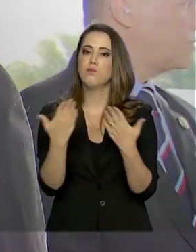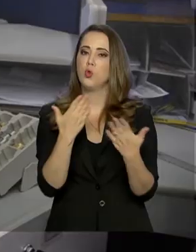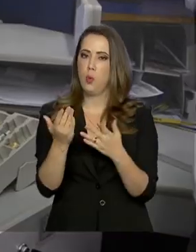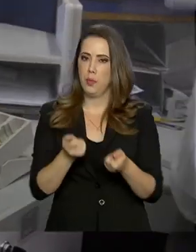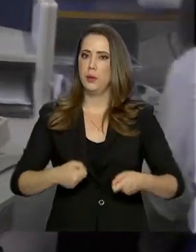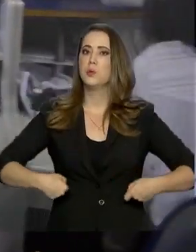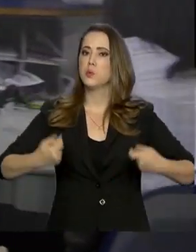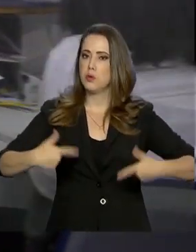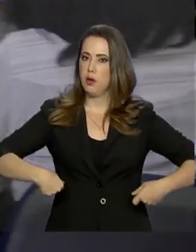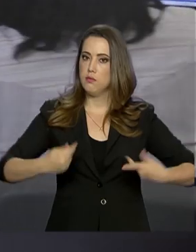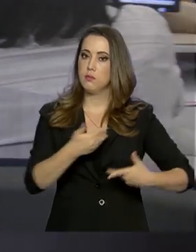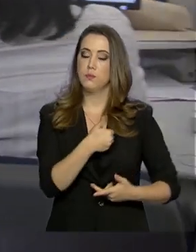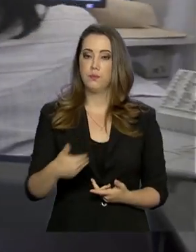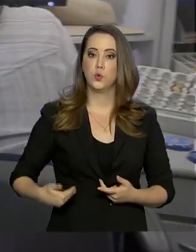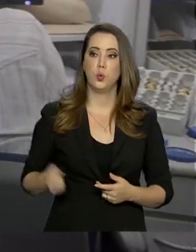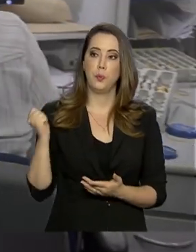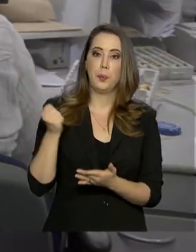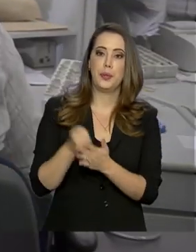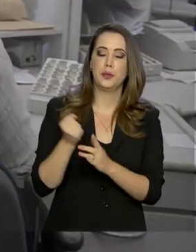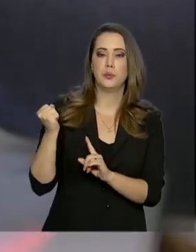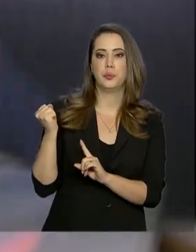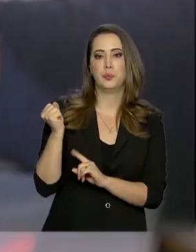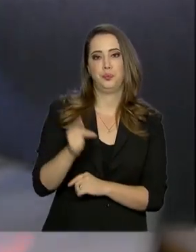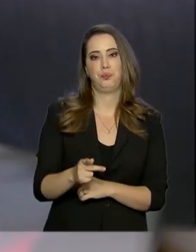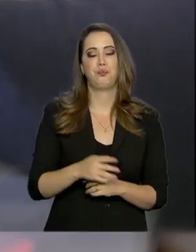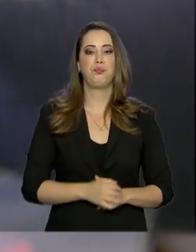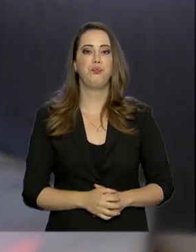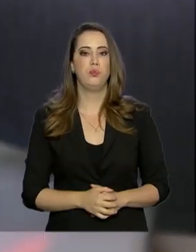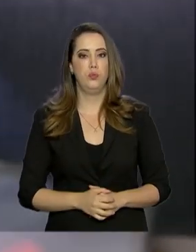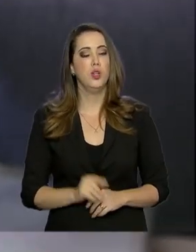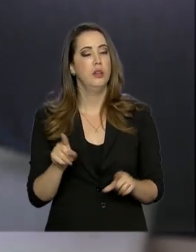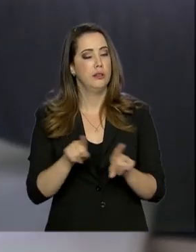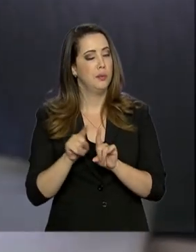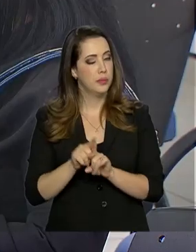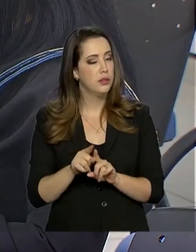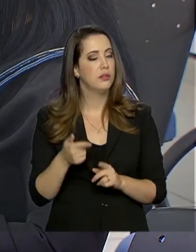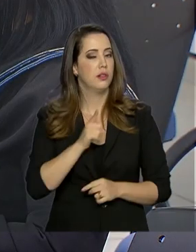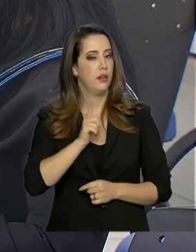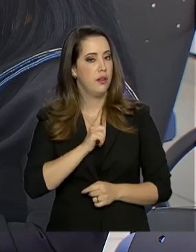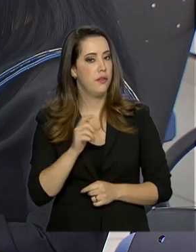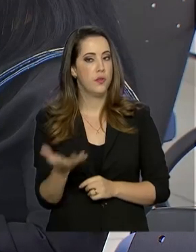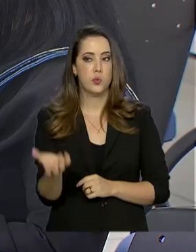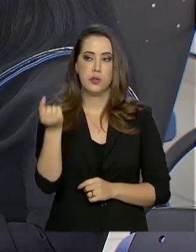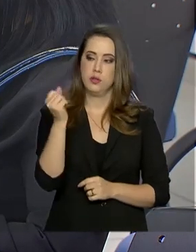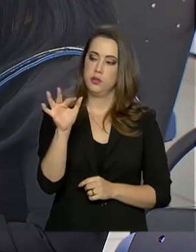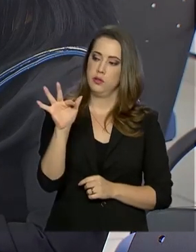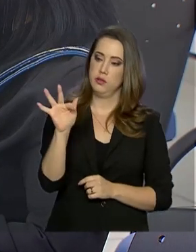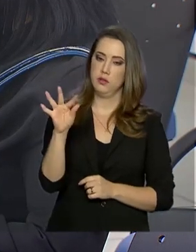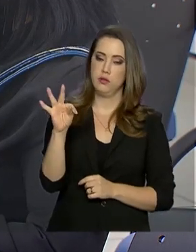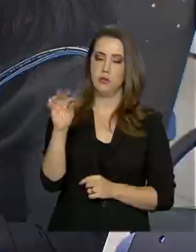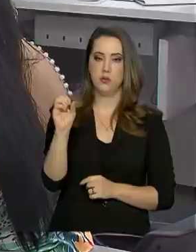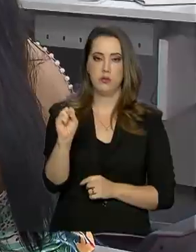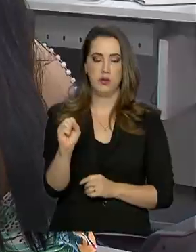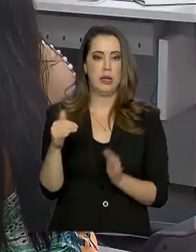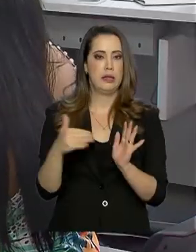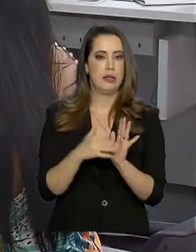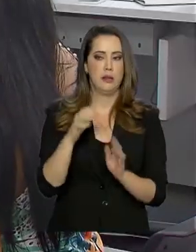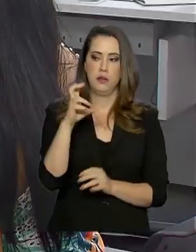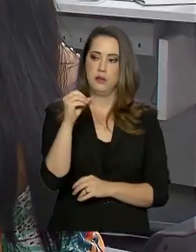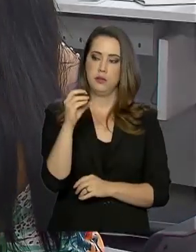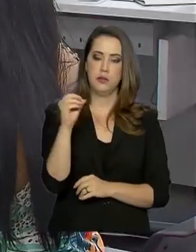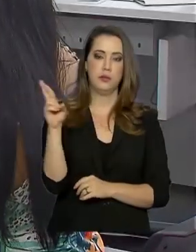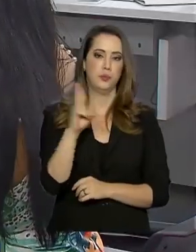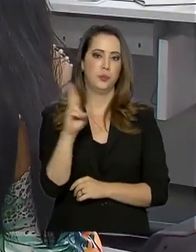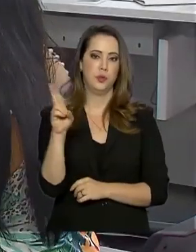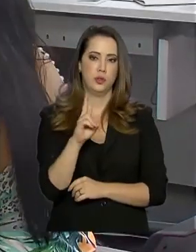esses gastos. Outra medida foi o saque imediato de contas do FGTS. Os trabalhadores puderam sacar até 500